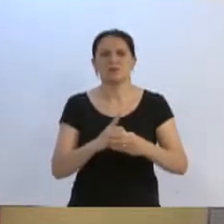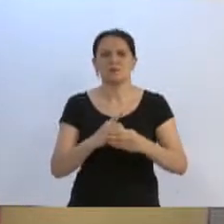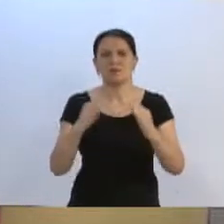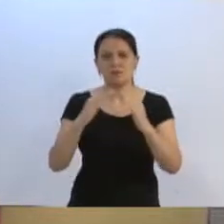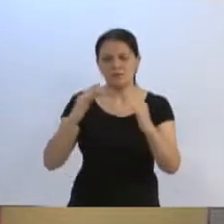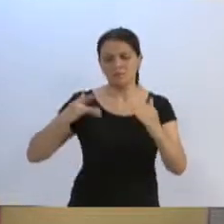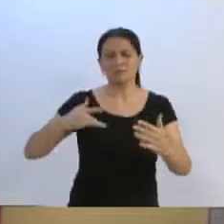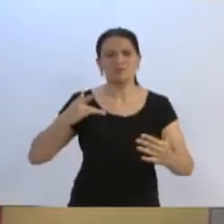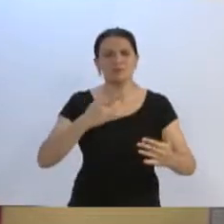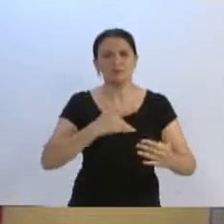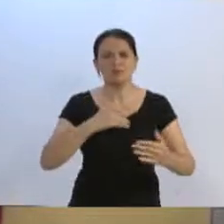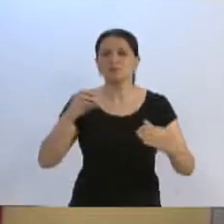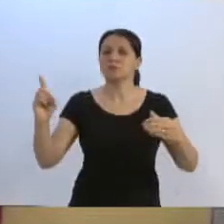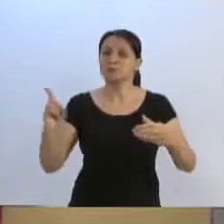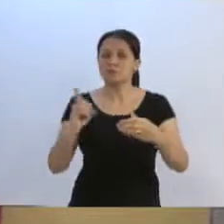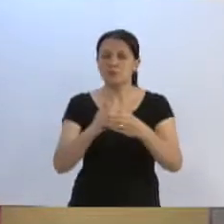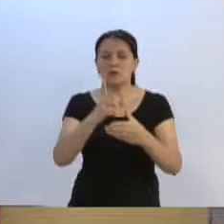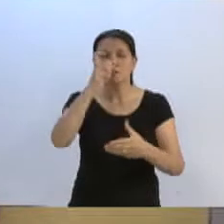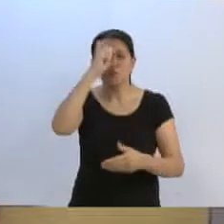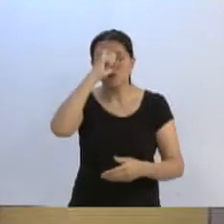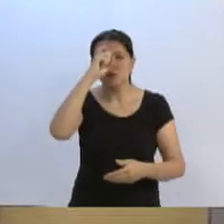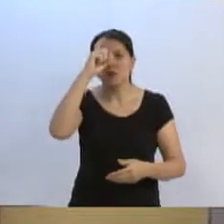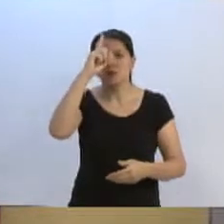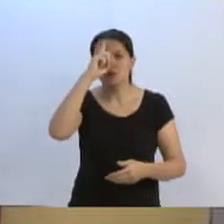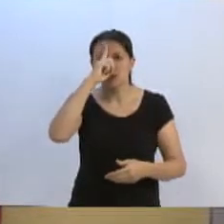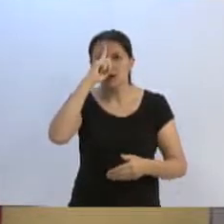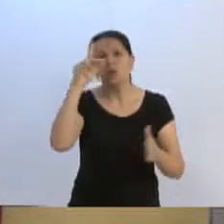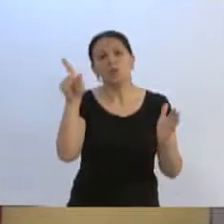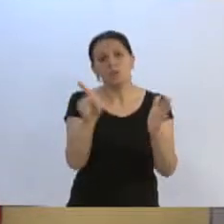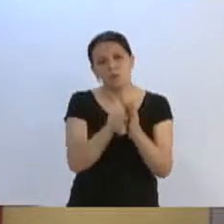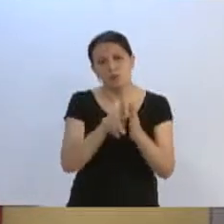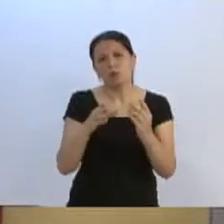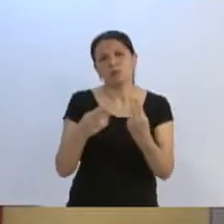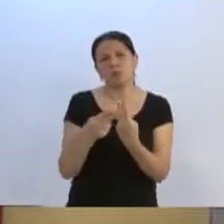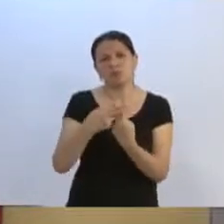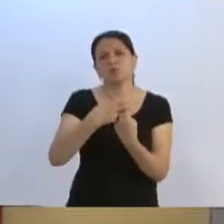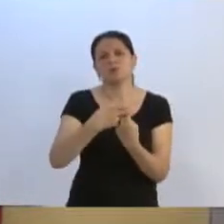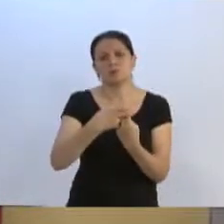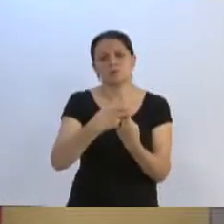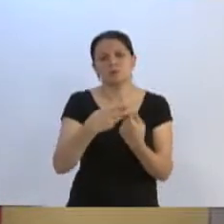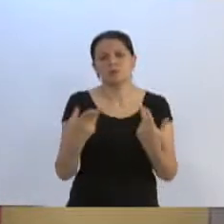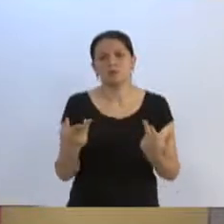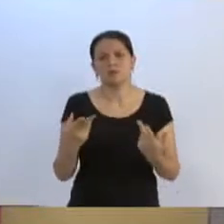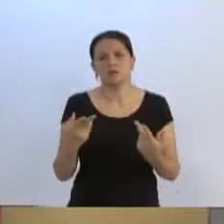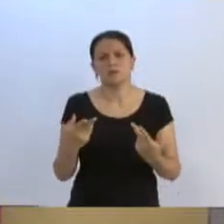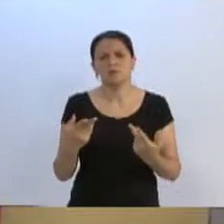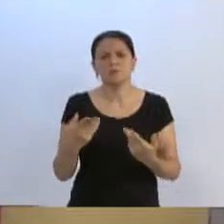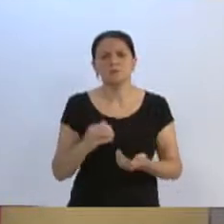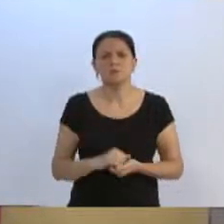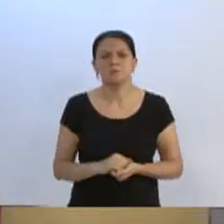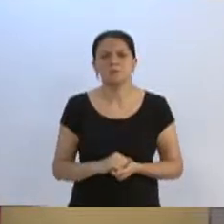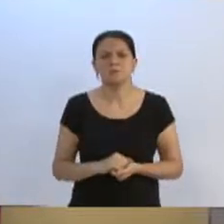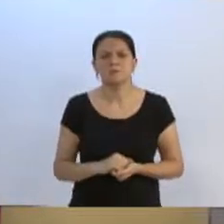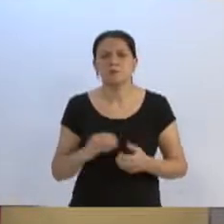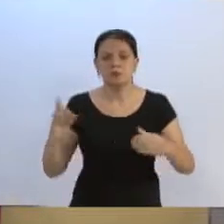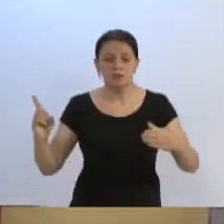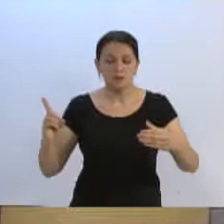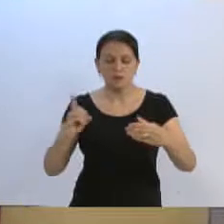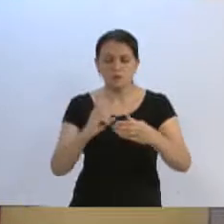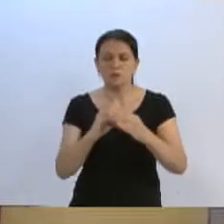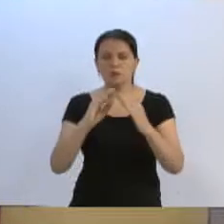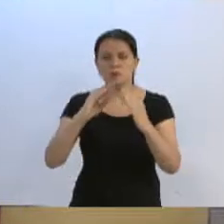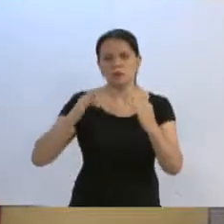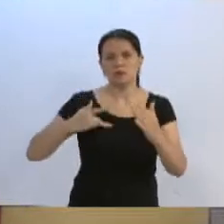no hospital, no hospital que seja público ou custeado pelo SUS. Desde o atendimento no posto de